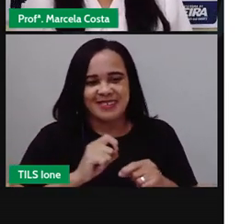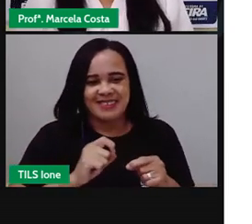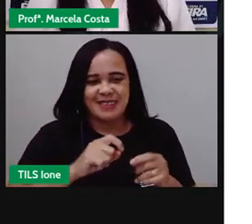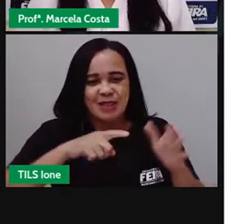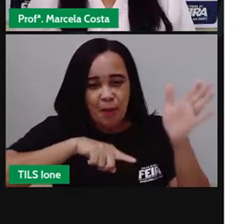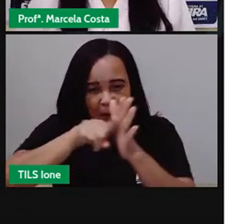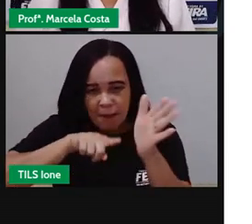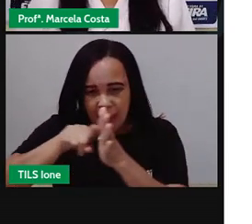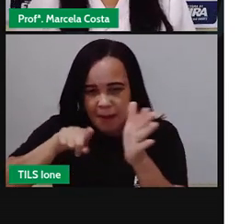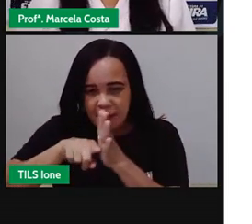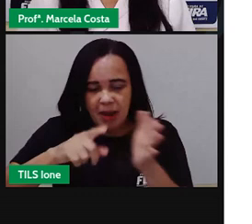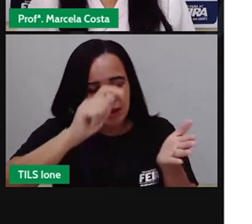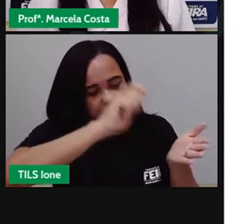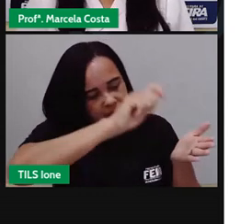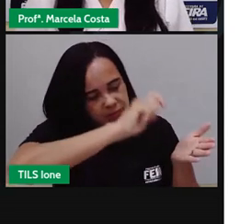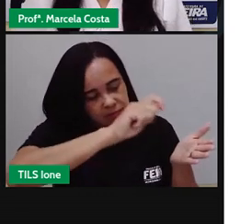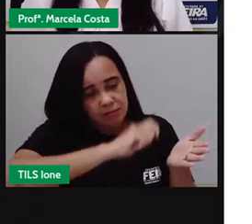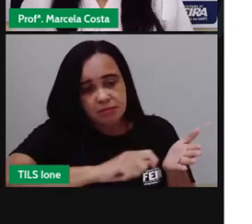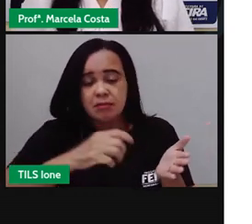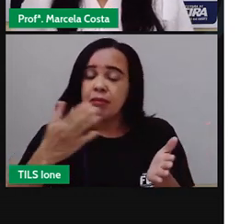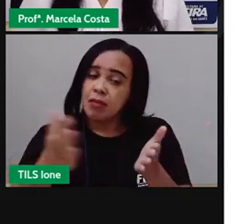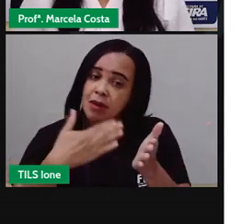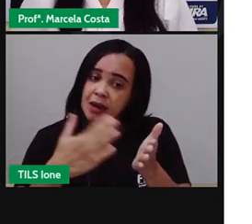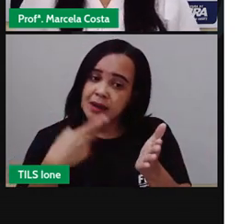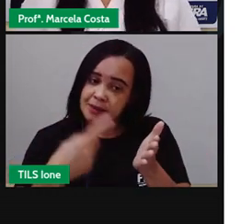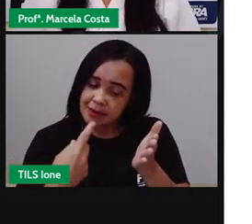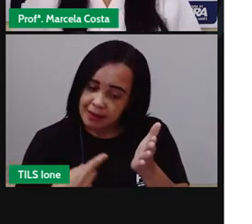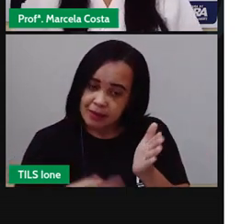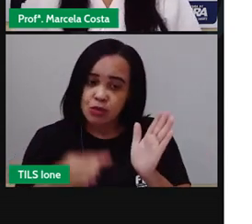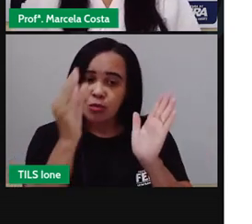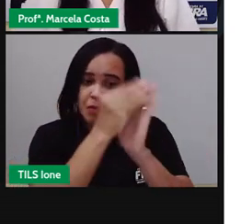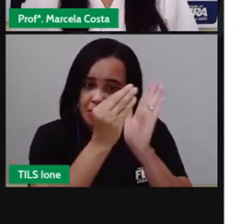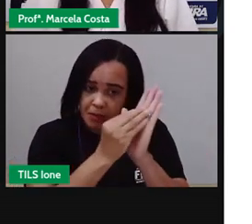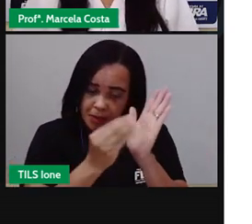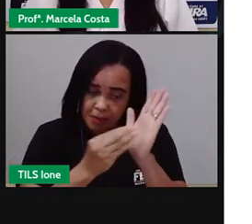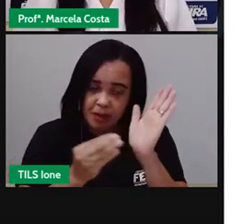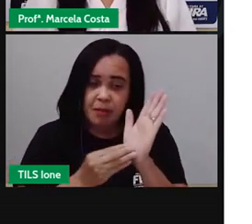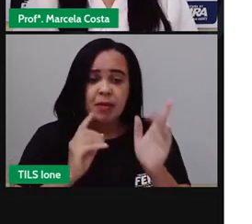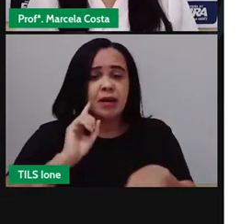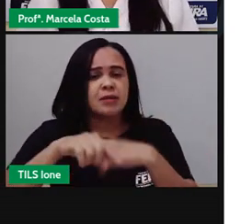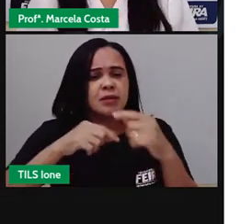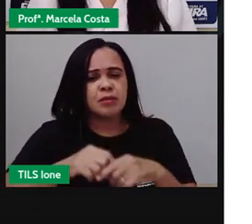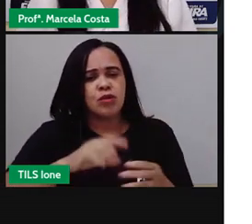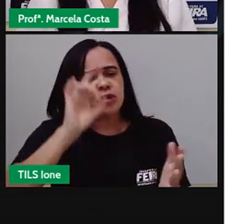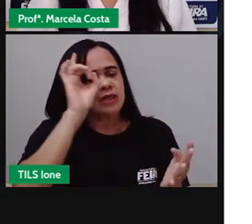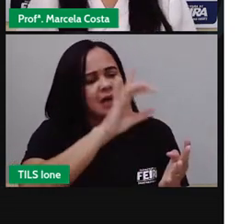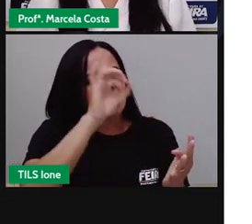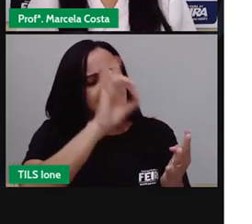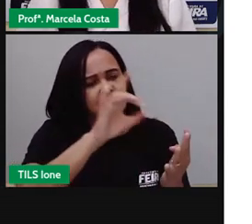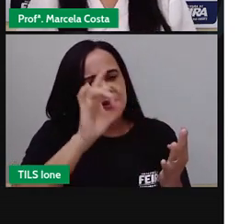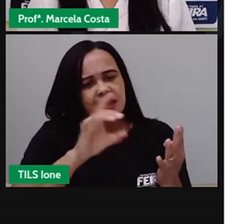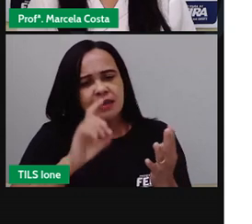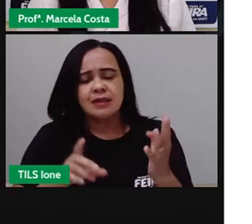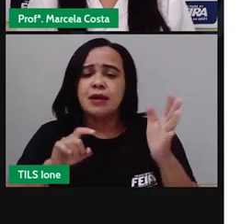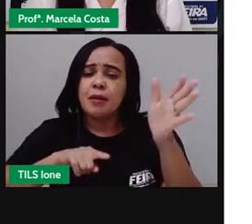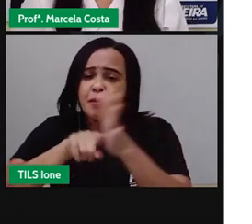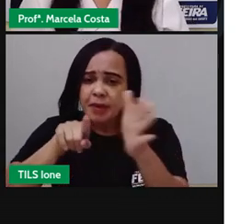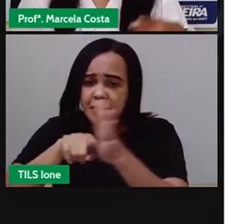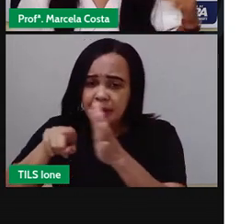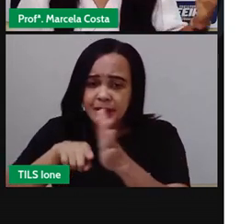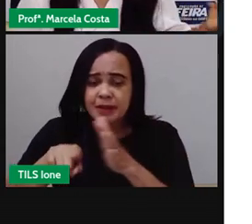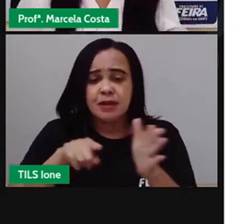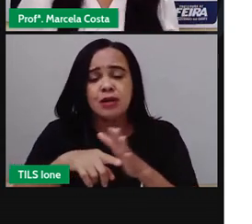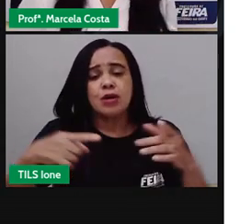vai perguntar na sua entrevista e aí para cada pergunta dessa você vai produzir um gráfico